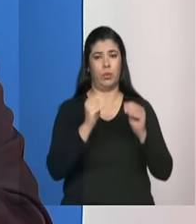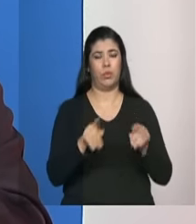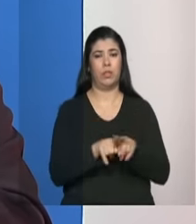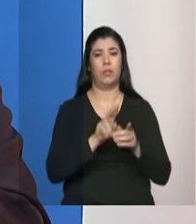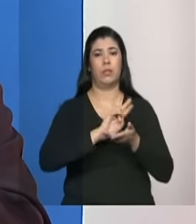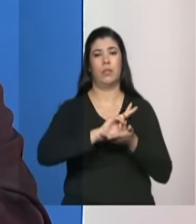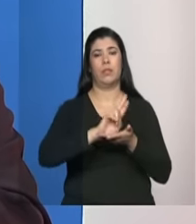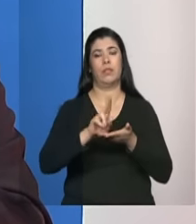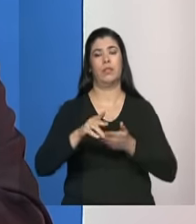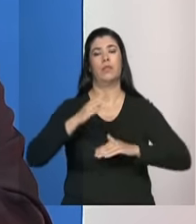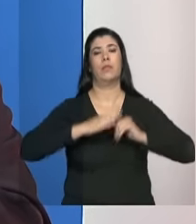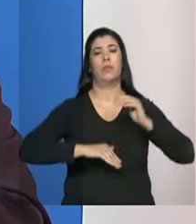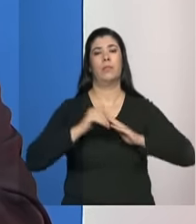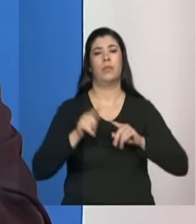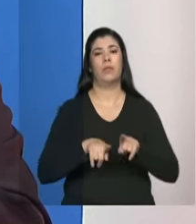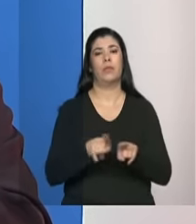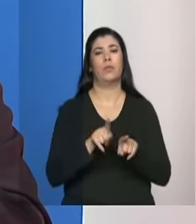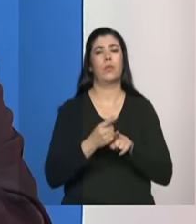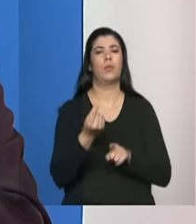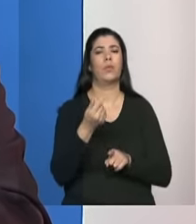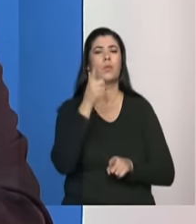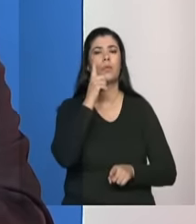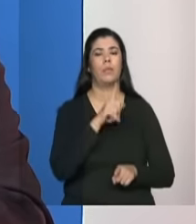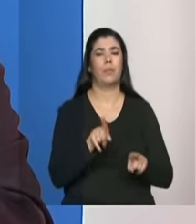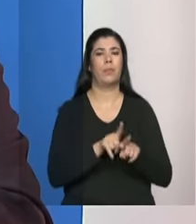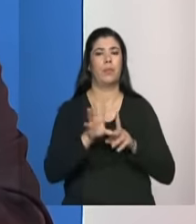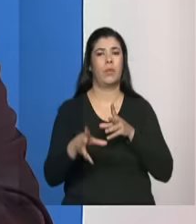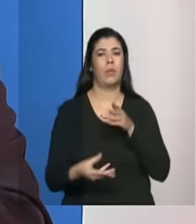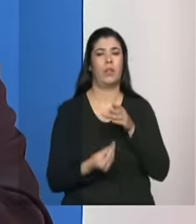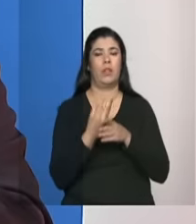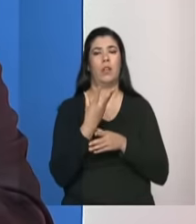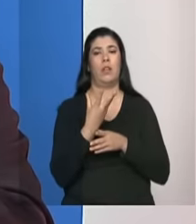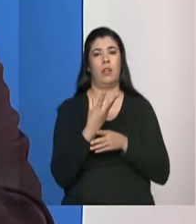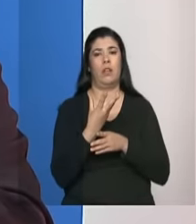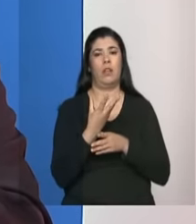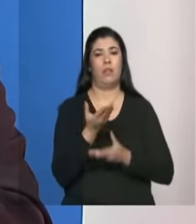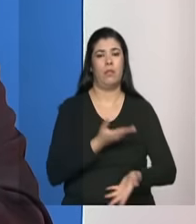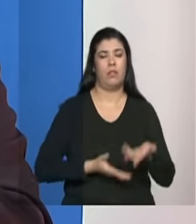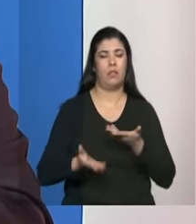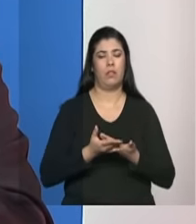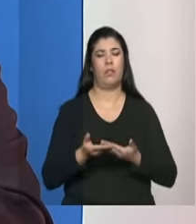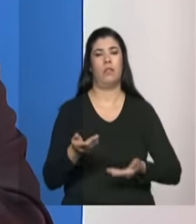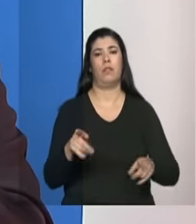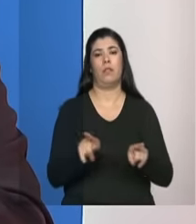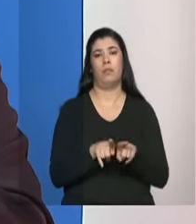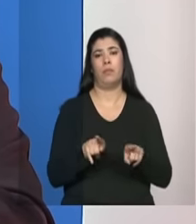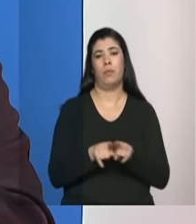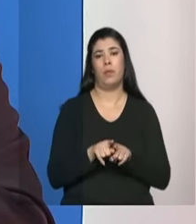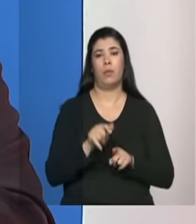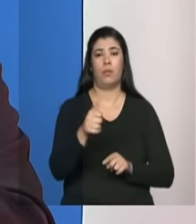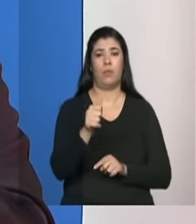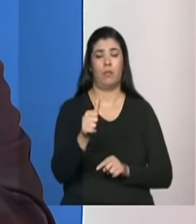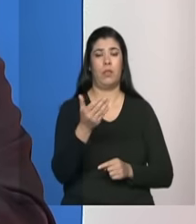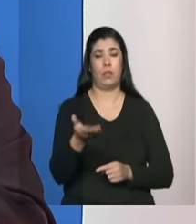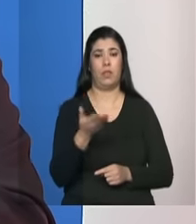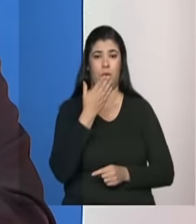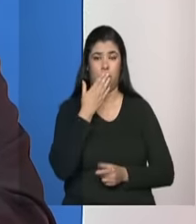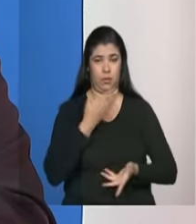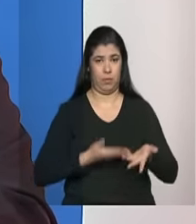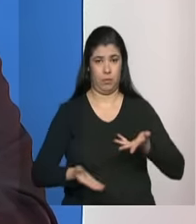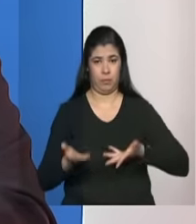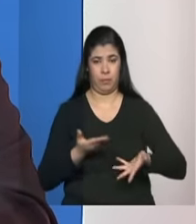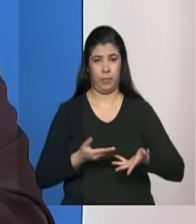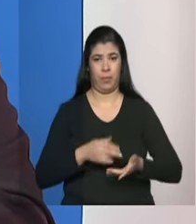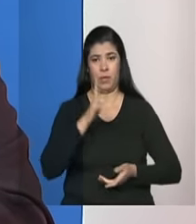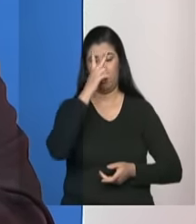esse recurso que envolve desde a implantação do serviço como também o atendimento dessas pessoas e a qualidade desse serviço o